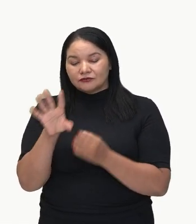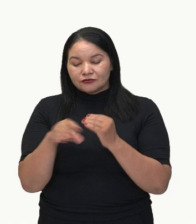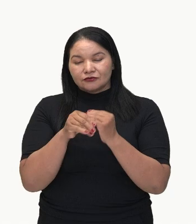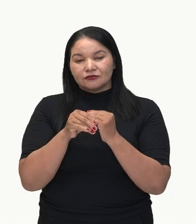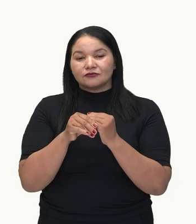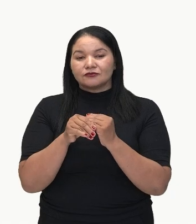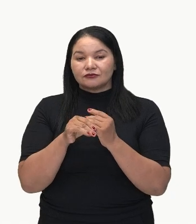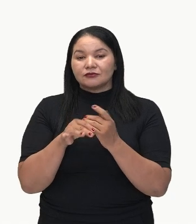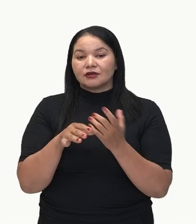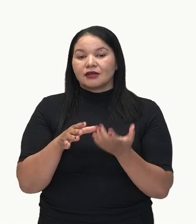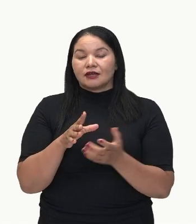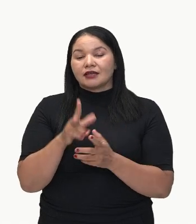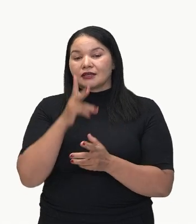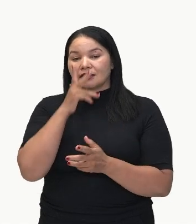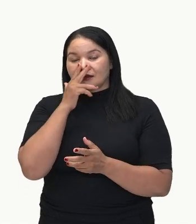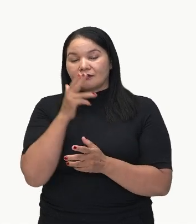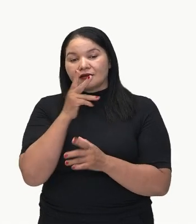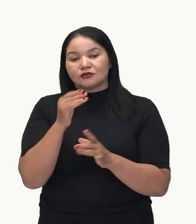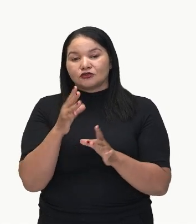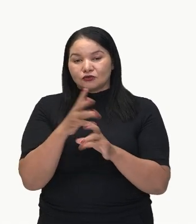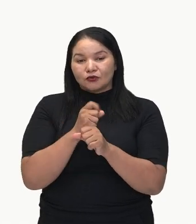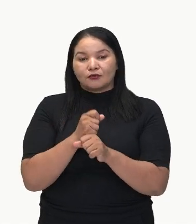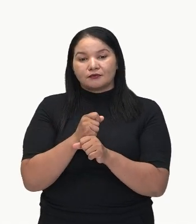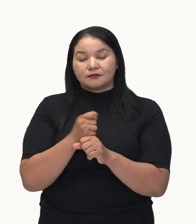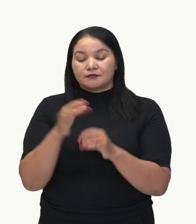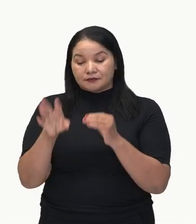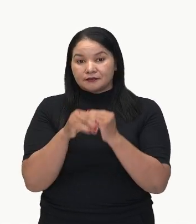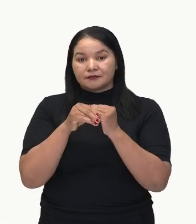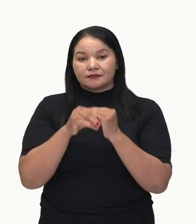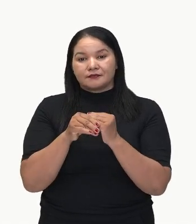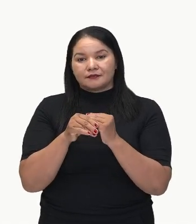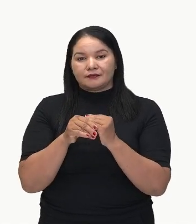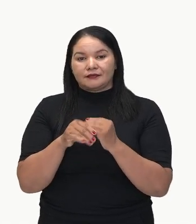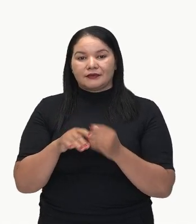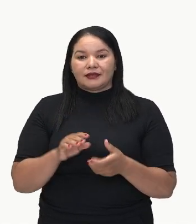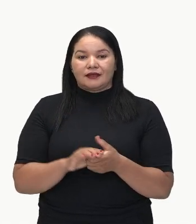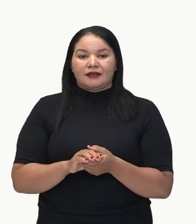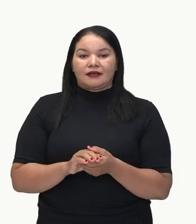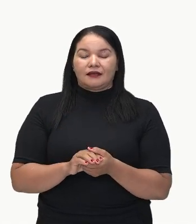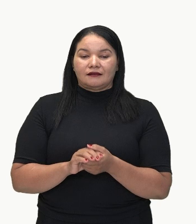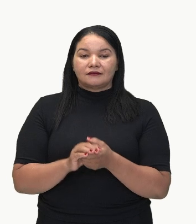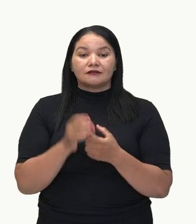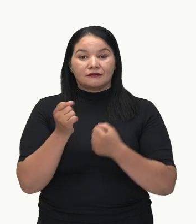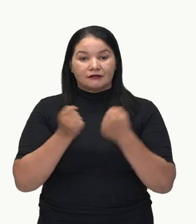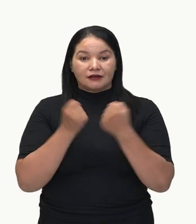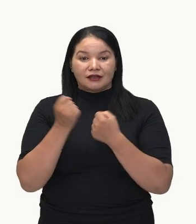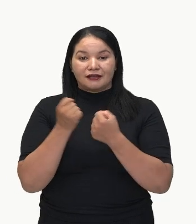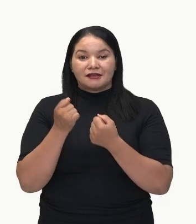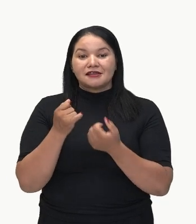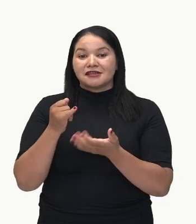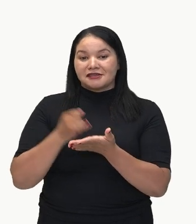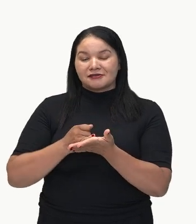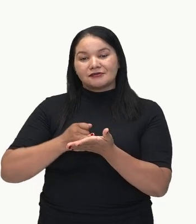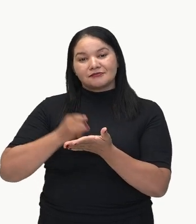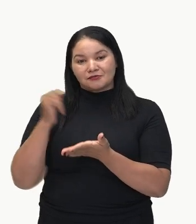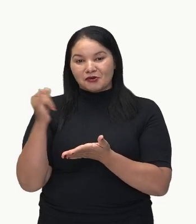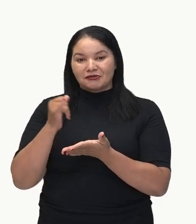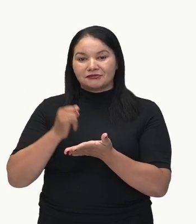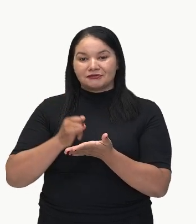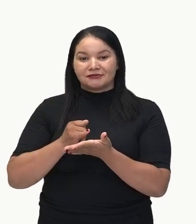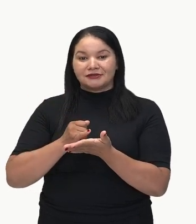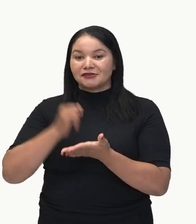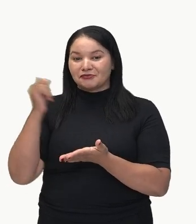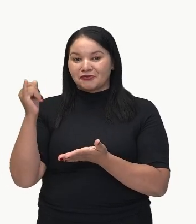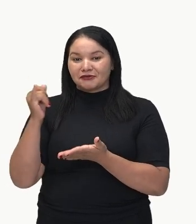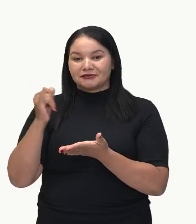somar, vai trazer uma ideia de adição. Os carros impostados, não, professor, os